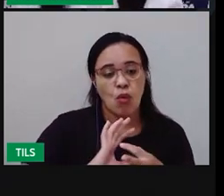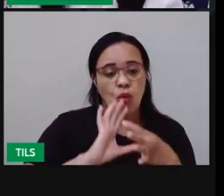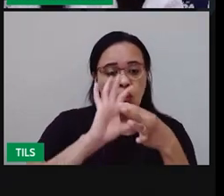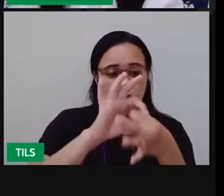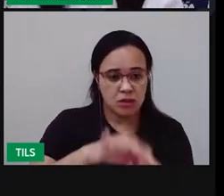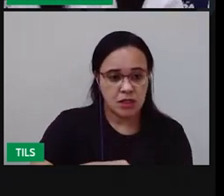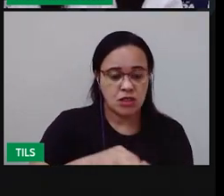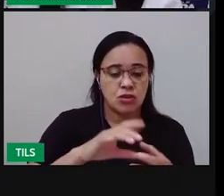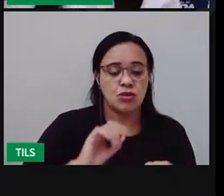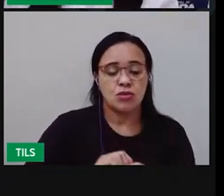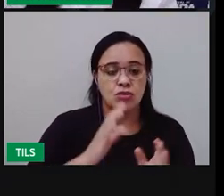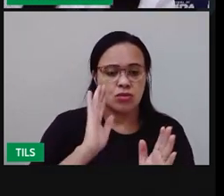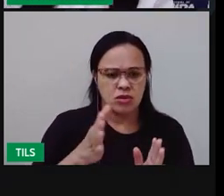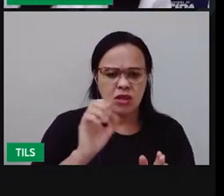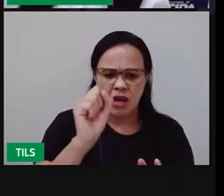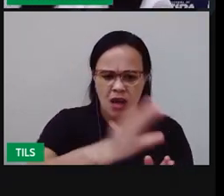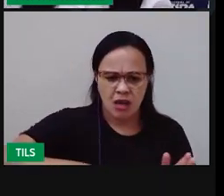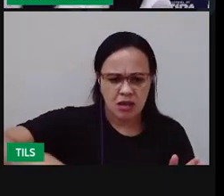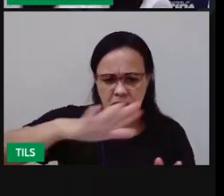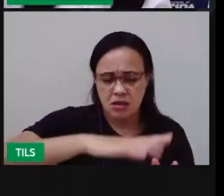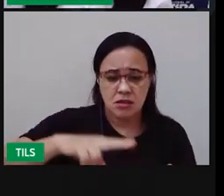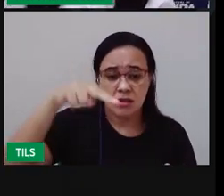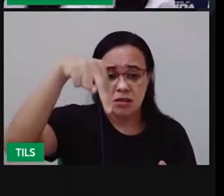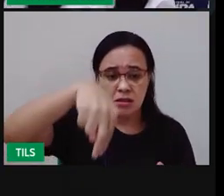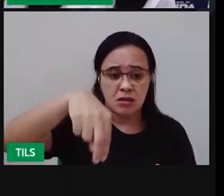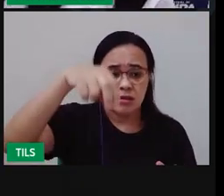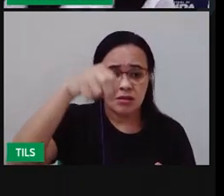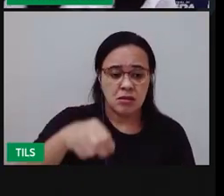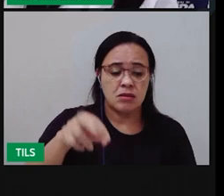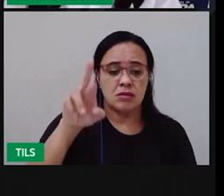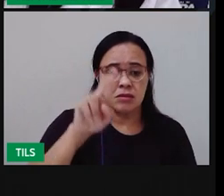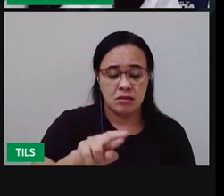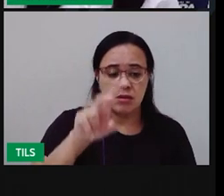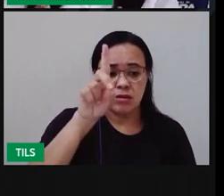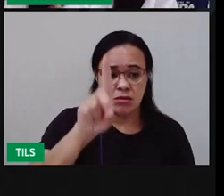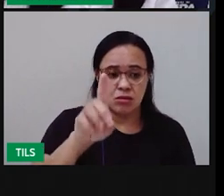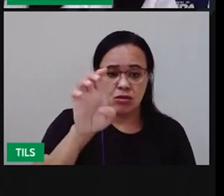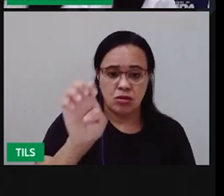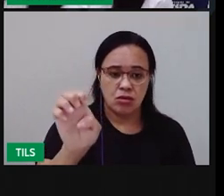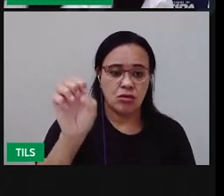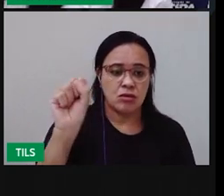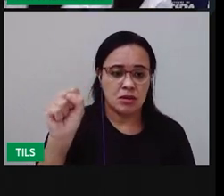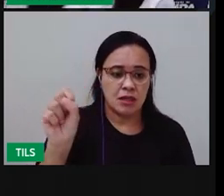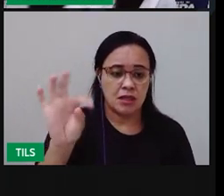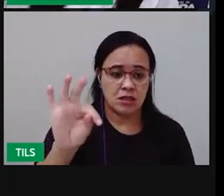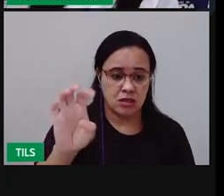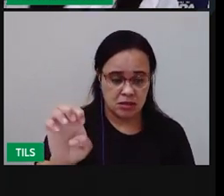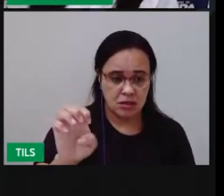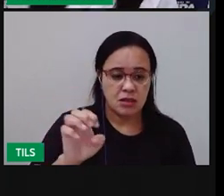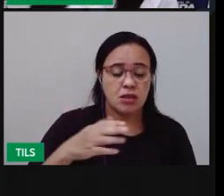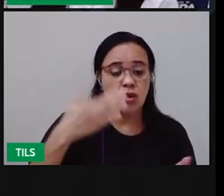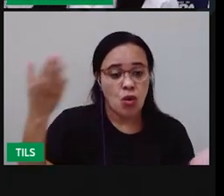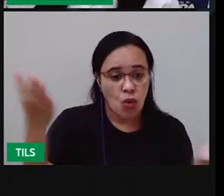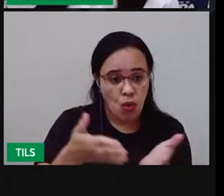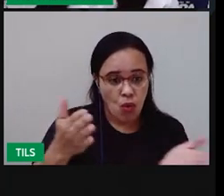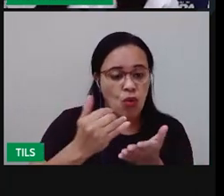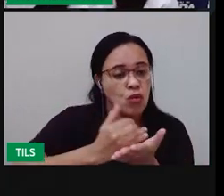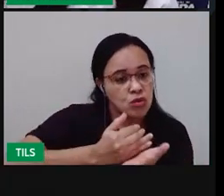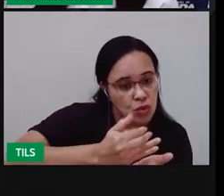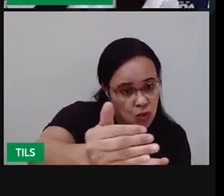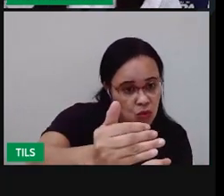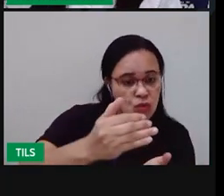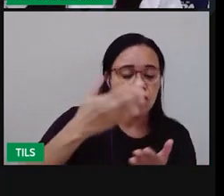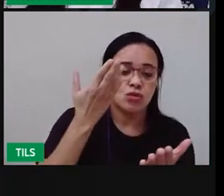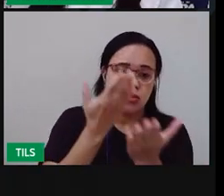a região do Nordeste. E hoje, não seria diferente, dando aí sequência ao nosso percurso